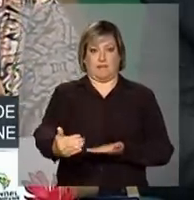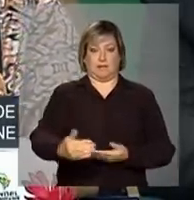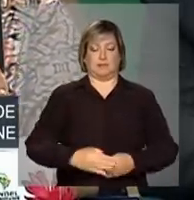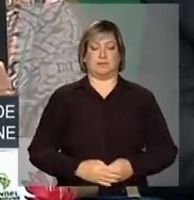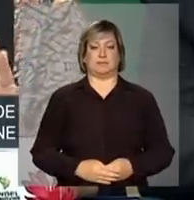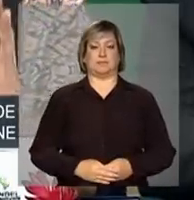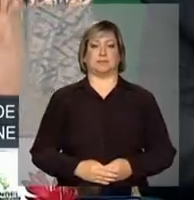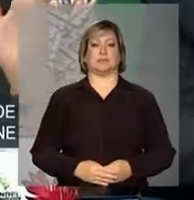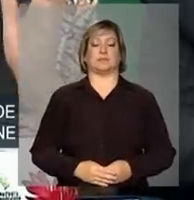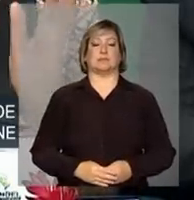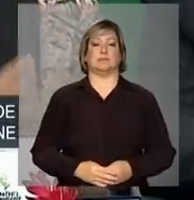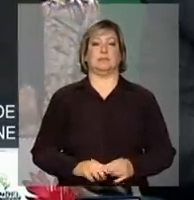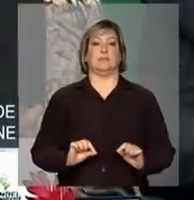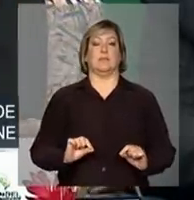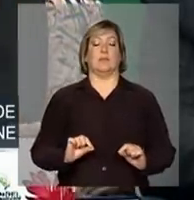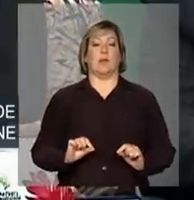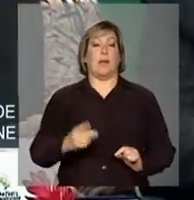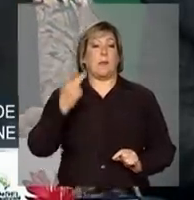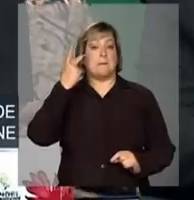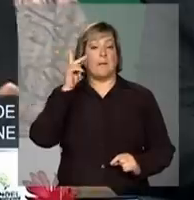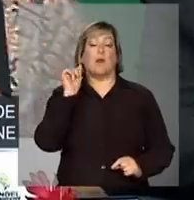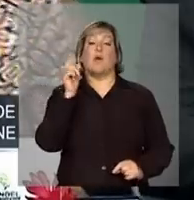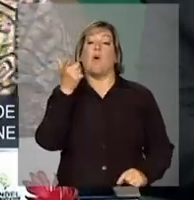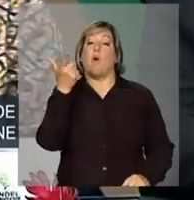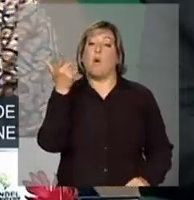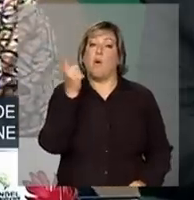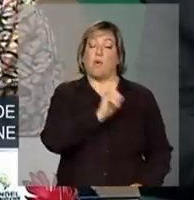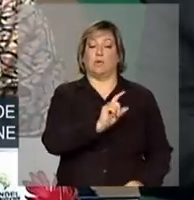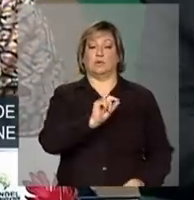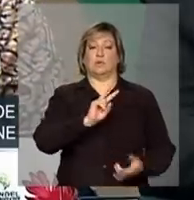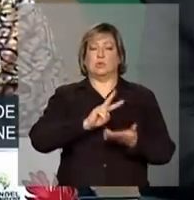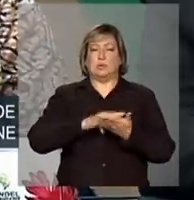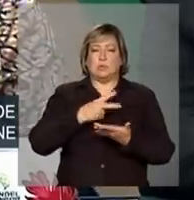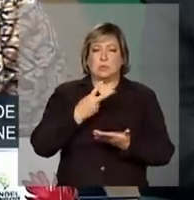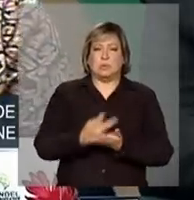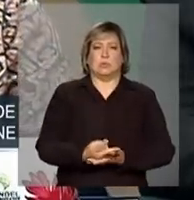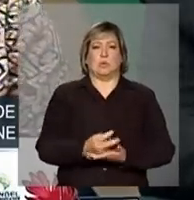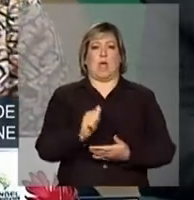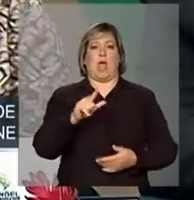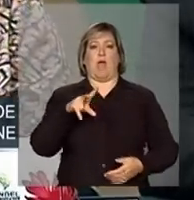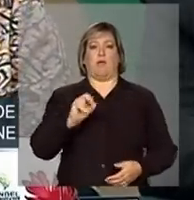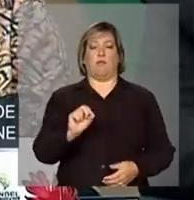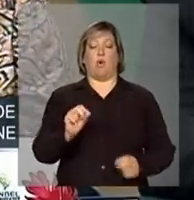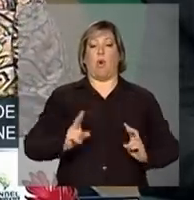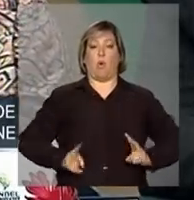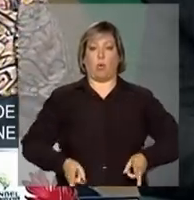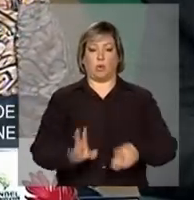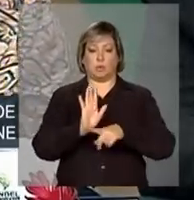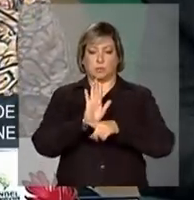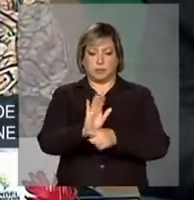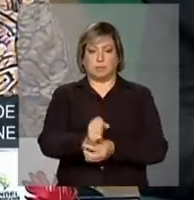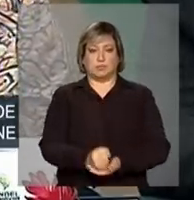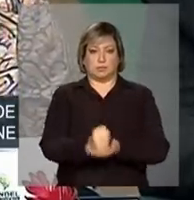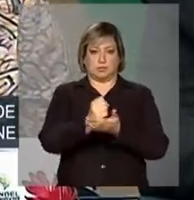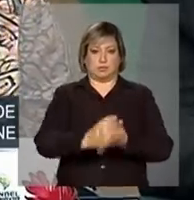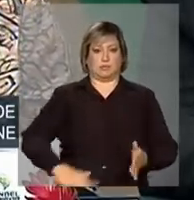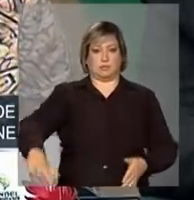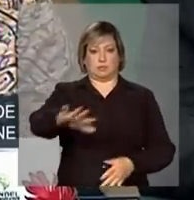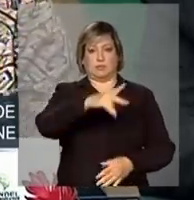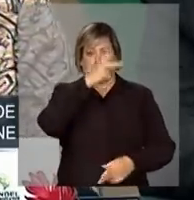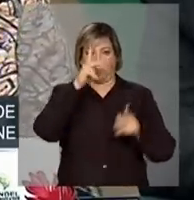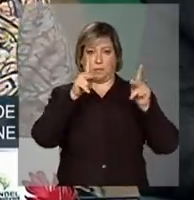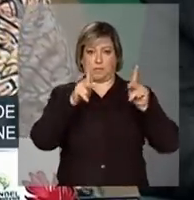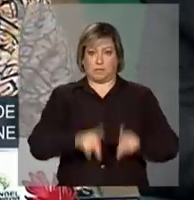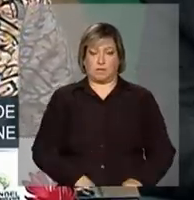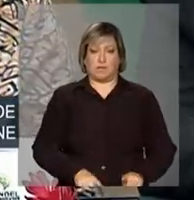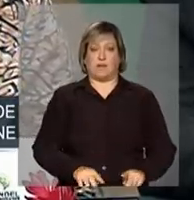atingir o duplo objetivo de continuar protegendo as populações,